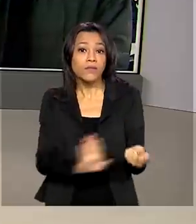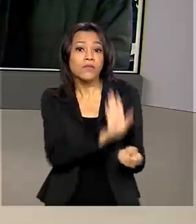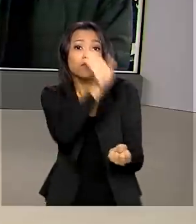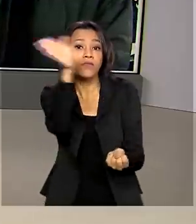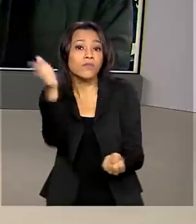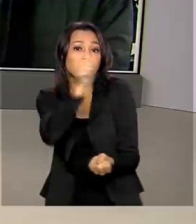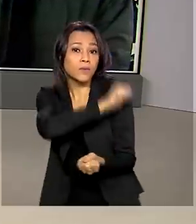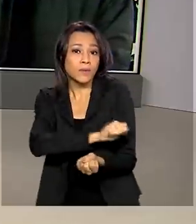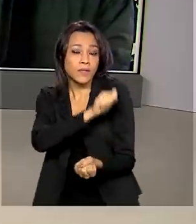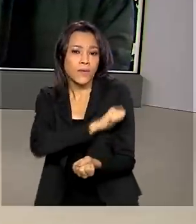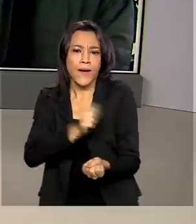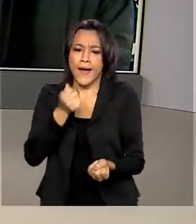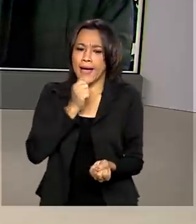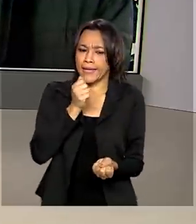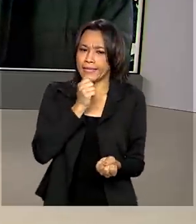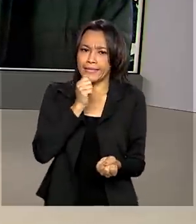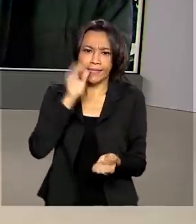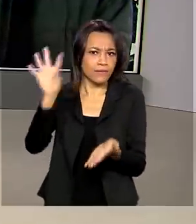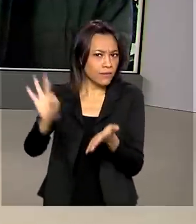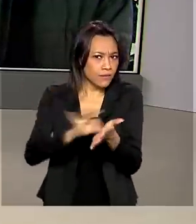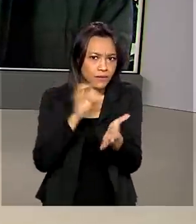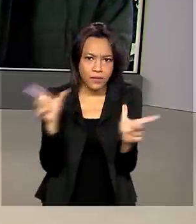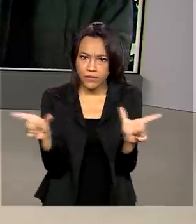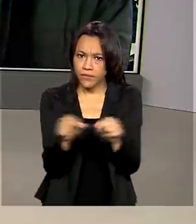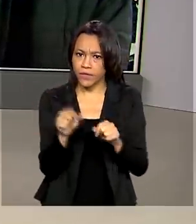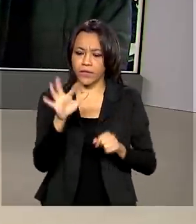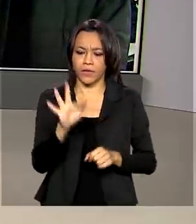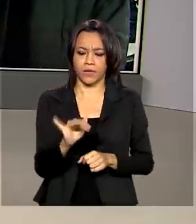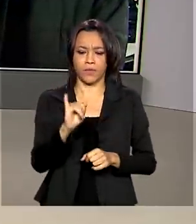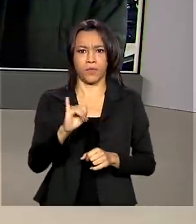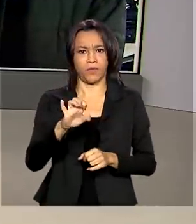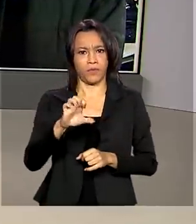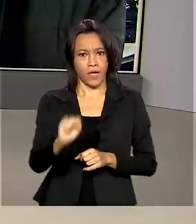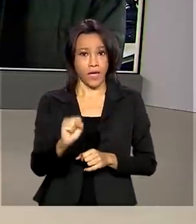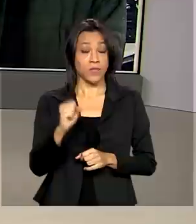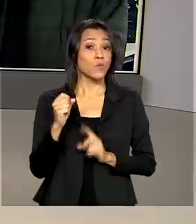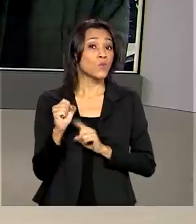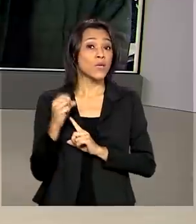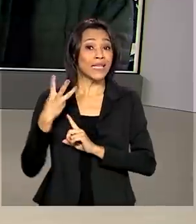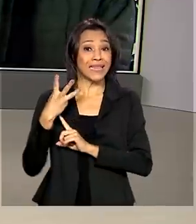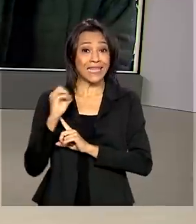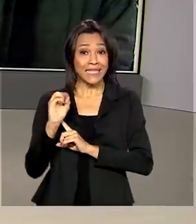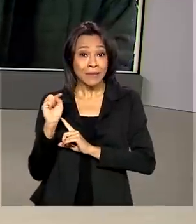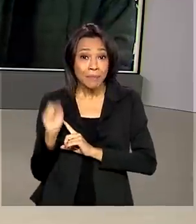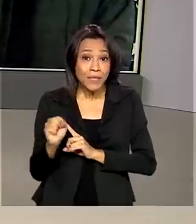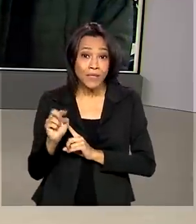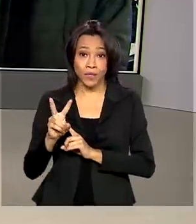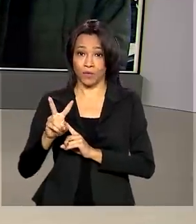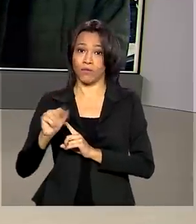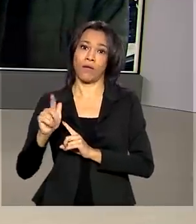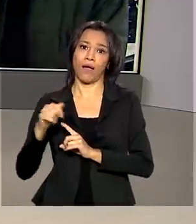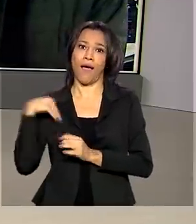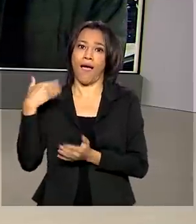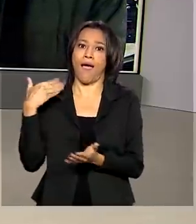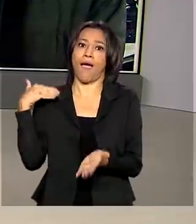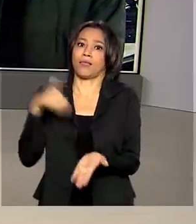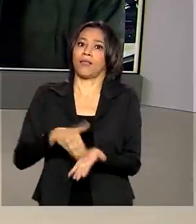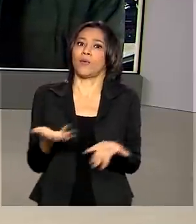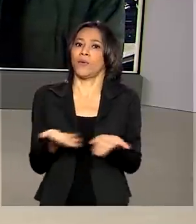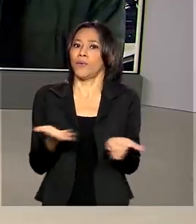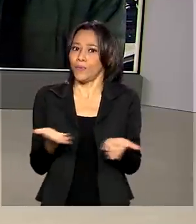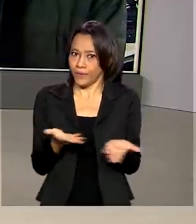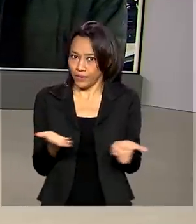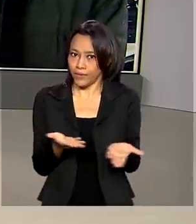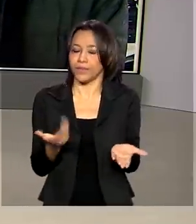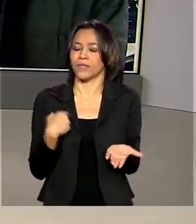porque quem ainda não se inscreveu para o FIES, para concorrer a uma das 30 mil vagas, tem até hoje para participar. Igor Santos